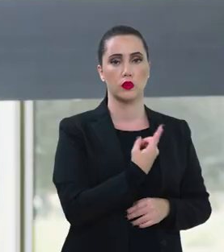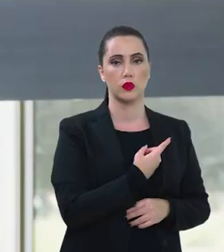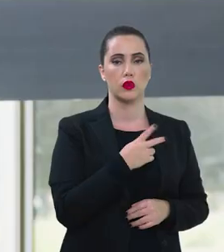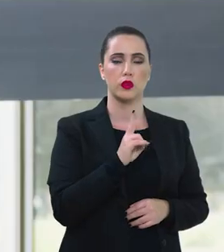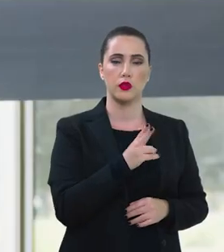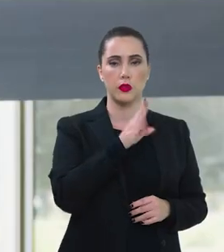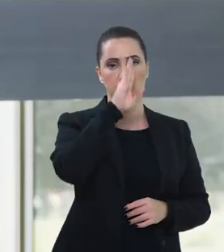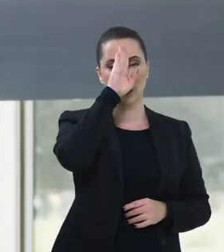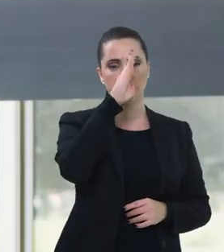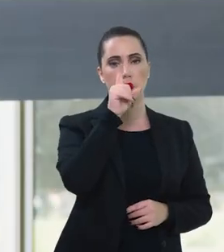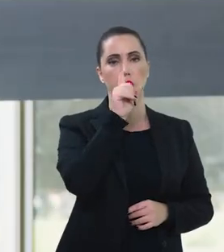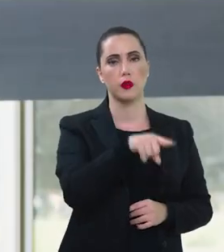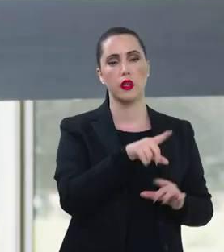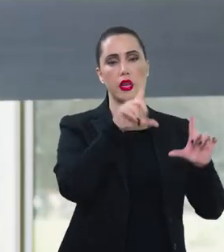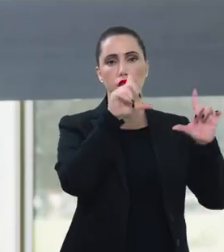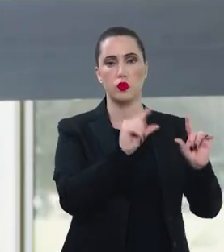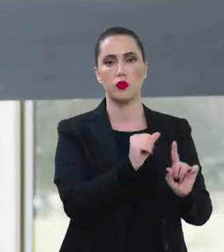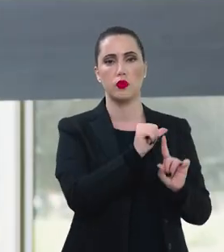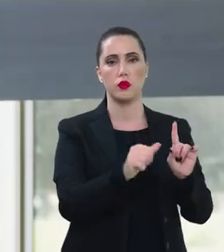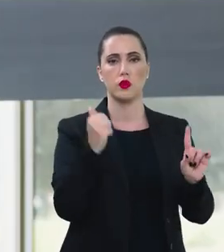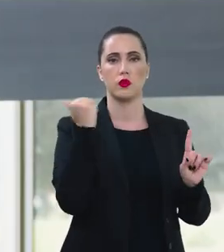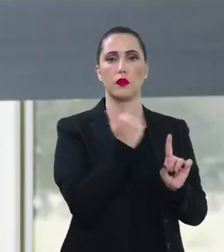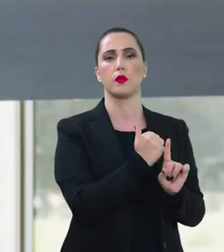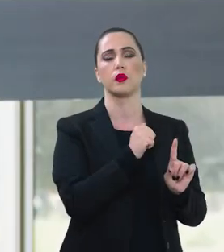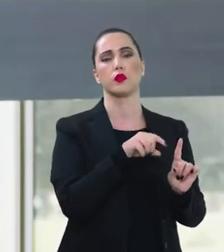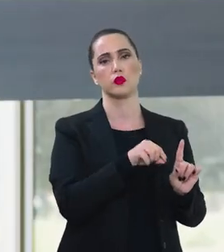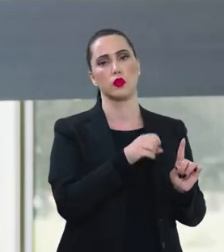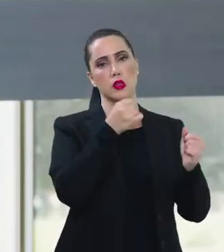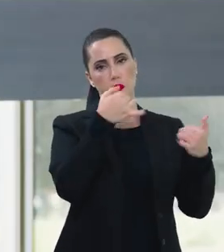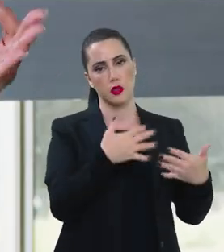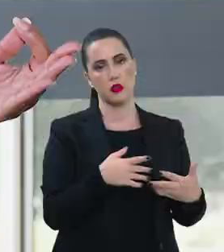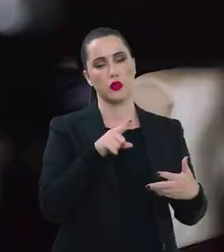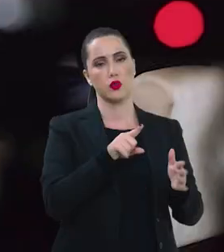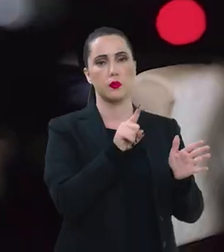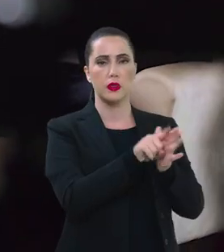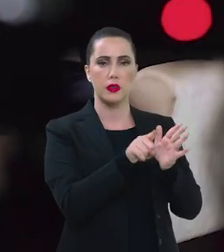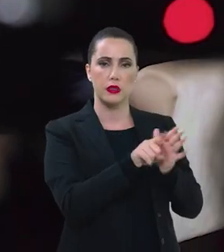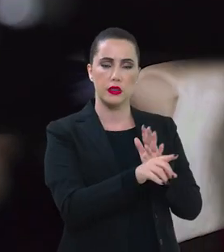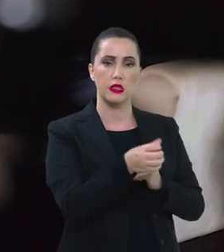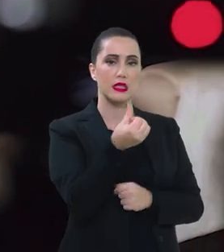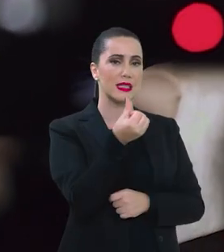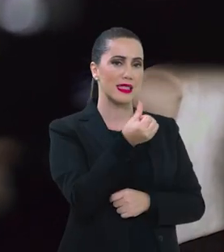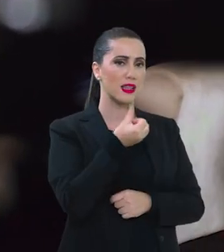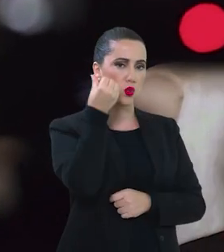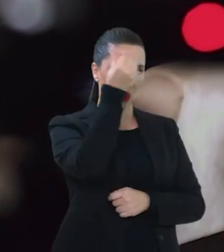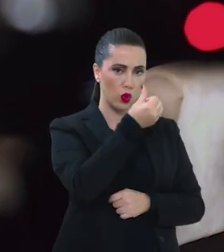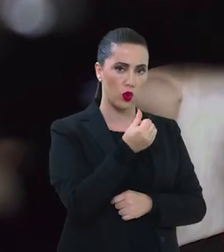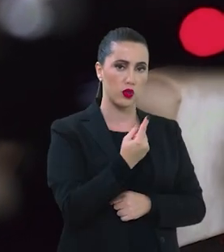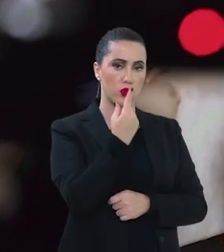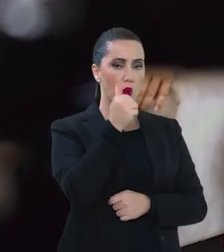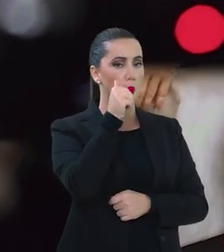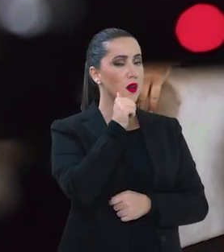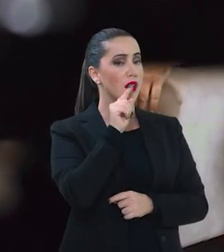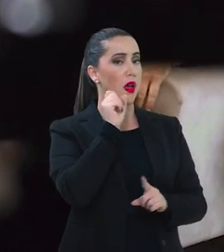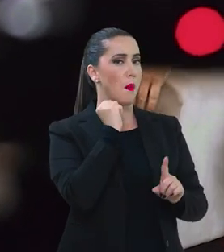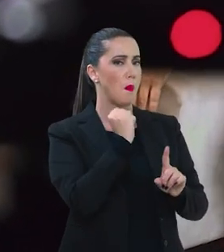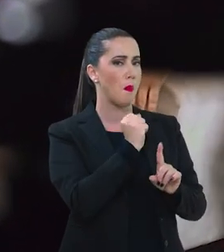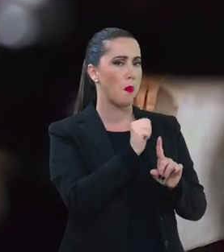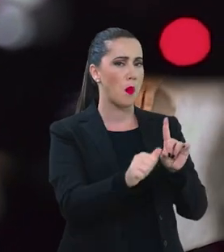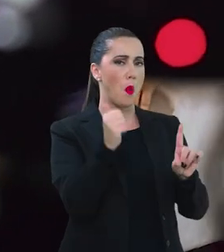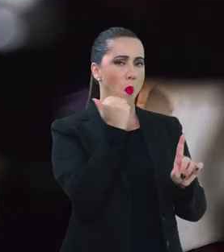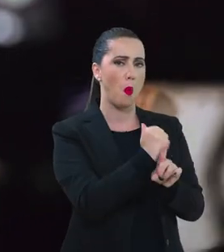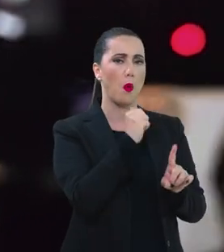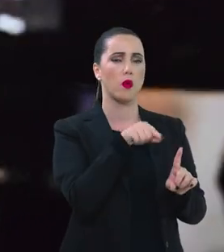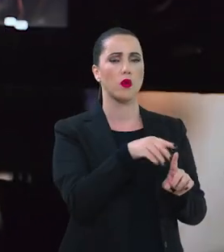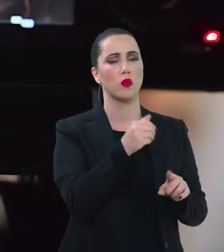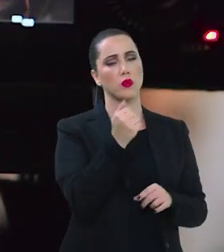nosso central é a redução do feminicídio. Como eu comentei na pesquisa, a cada seis horas uma mulher é assassinada no Brasil.